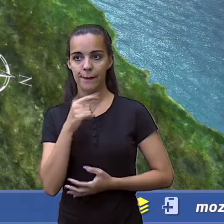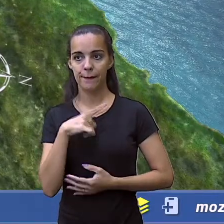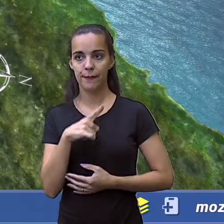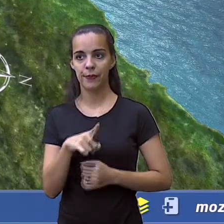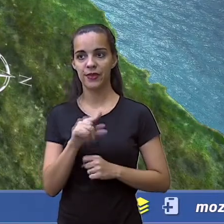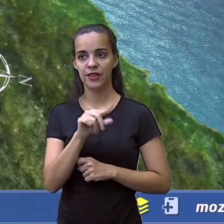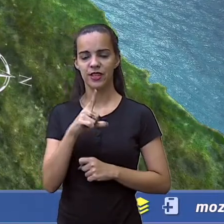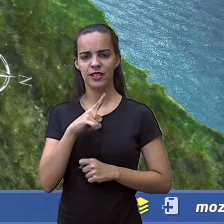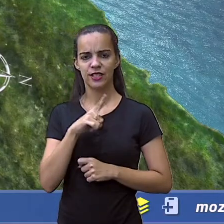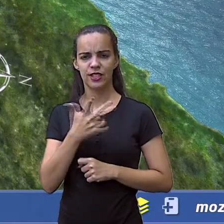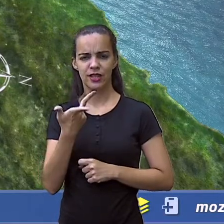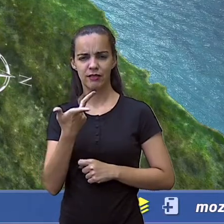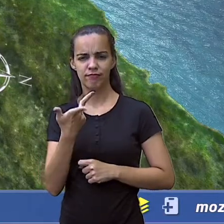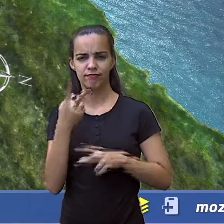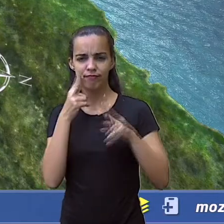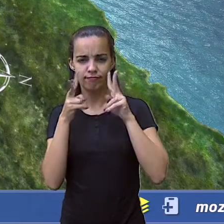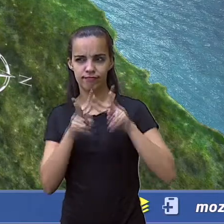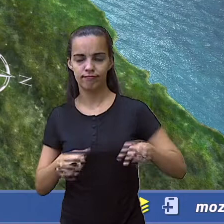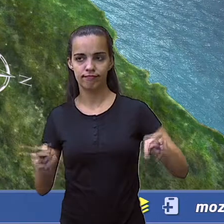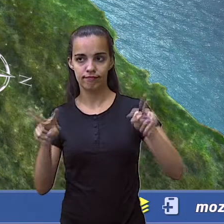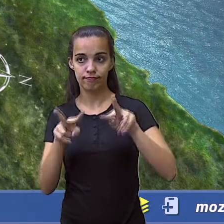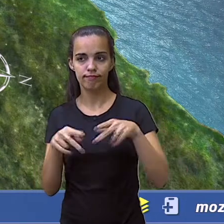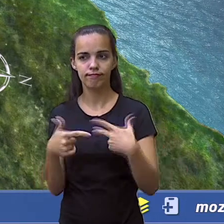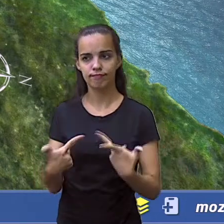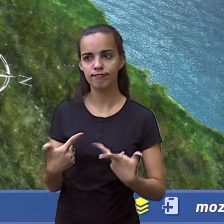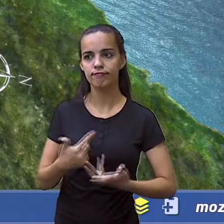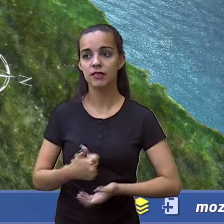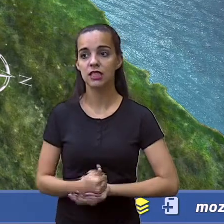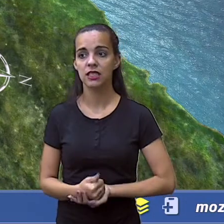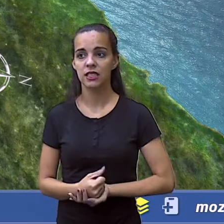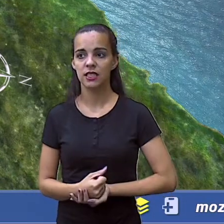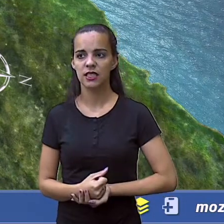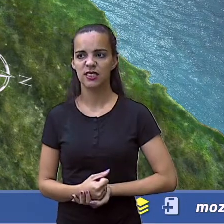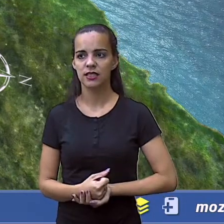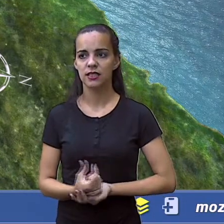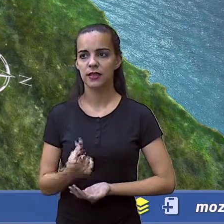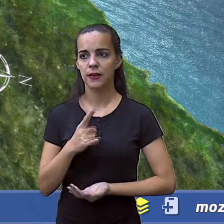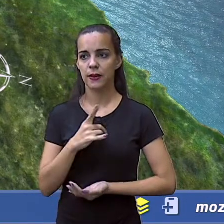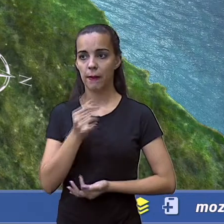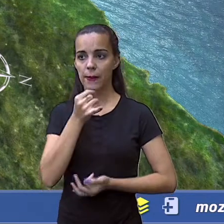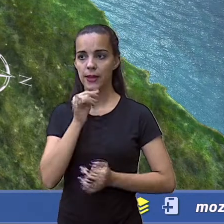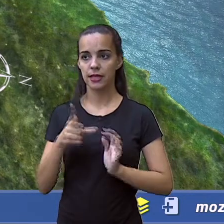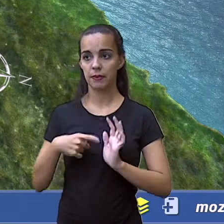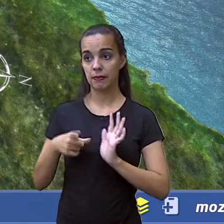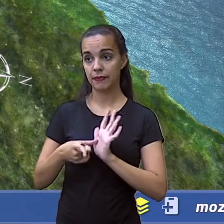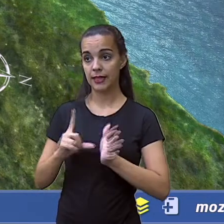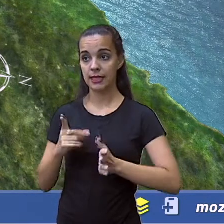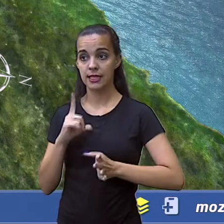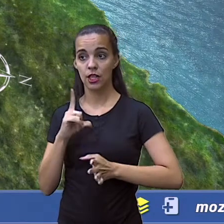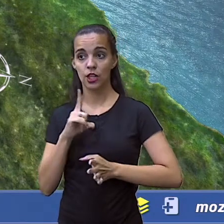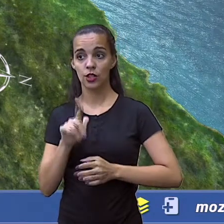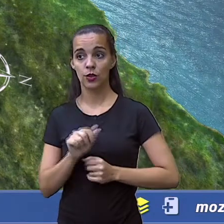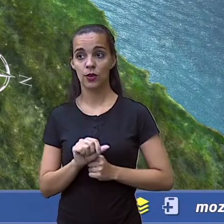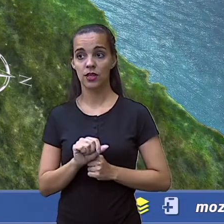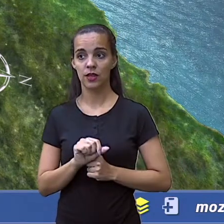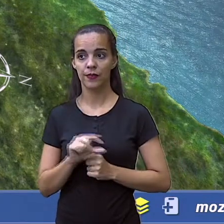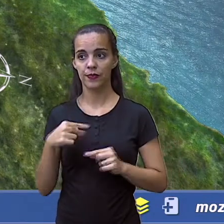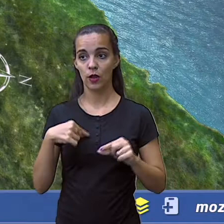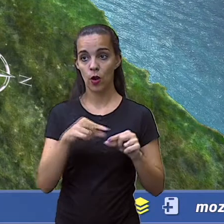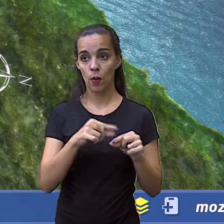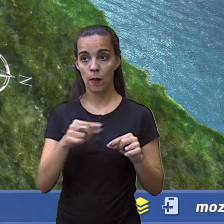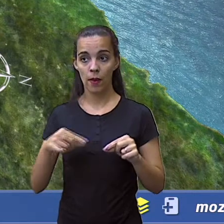na logística, o nós vemos? Aqui, antes da construção do canal, você